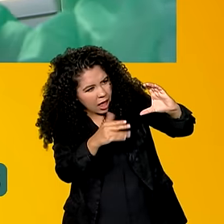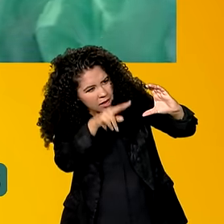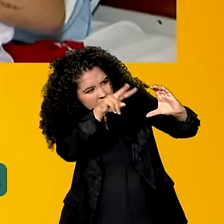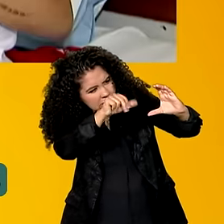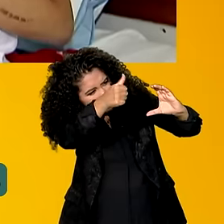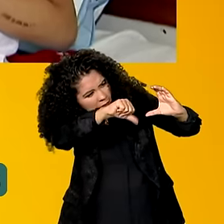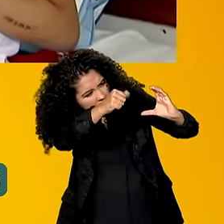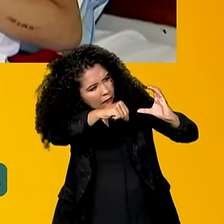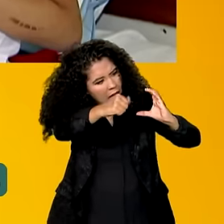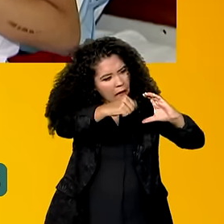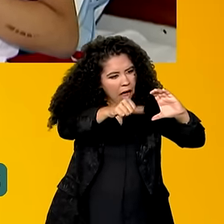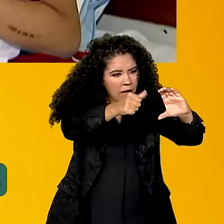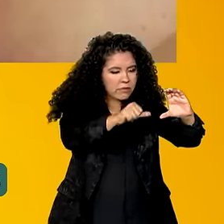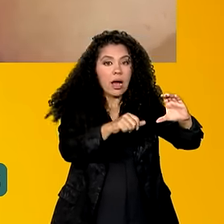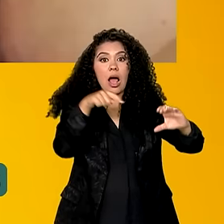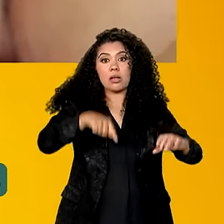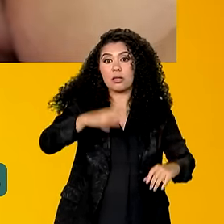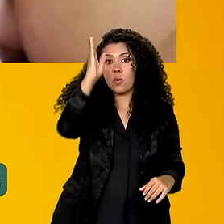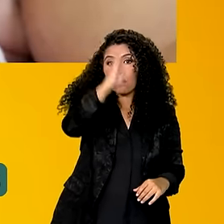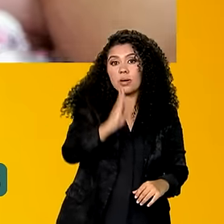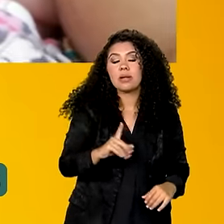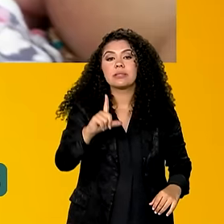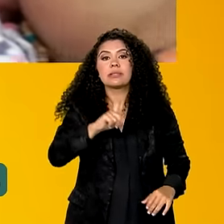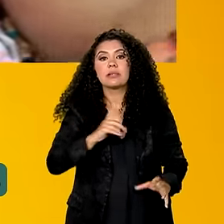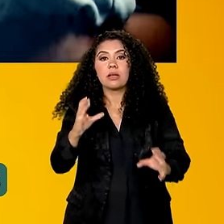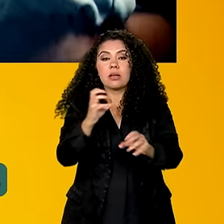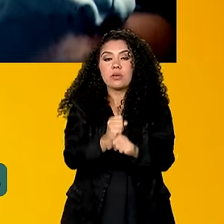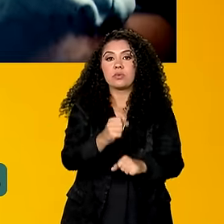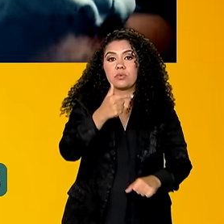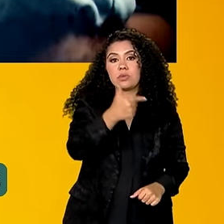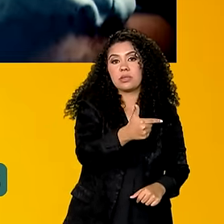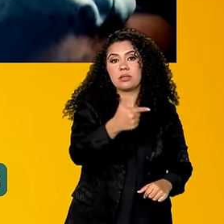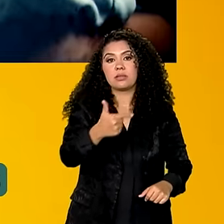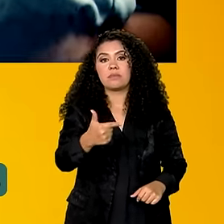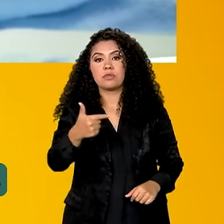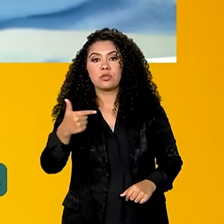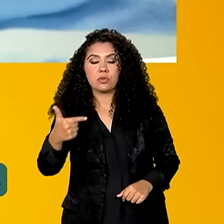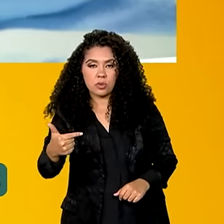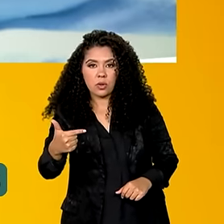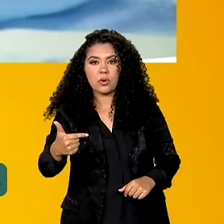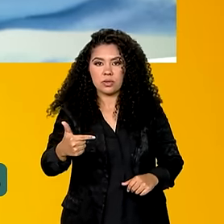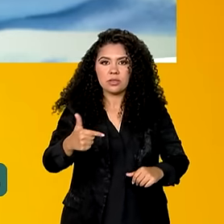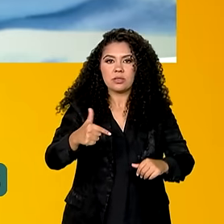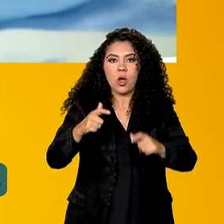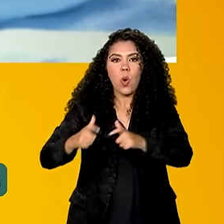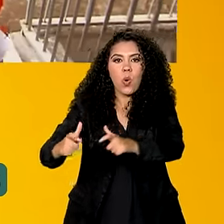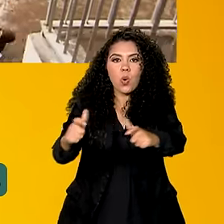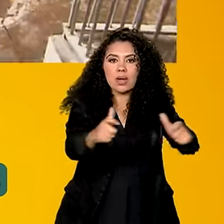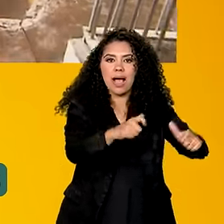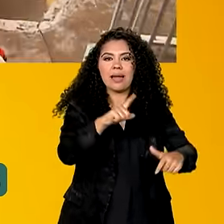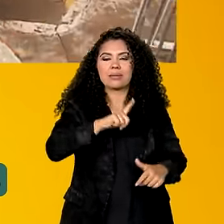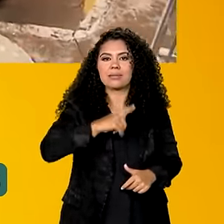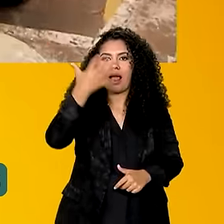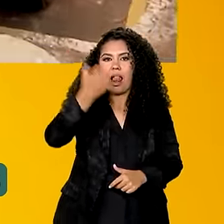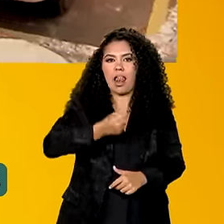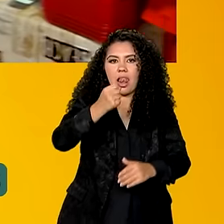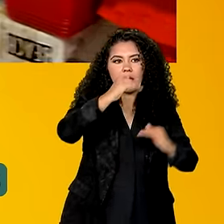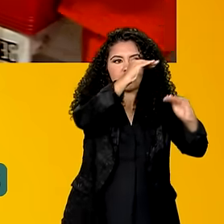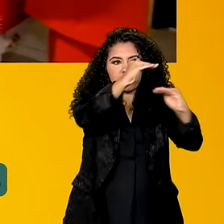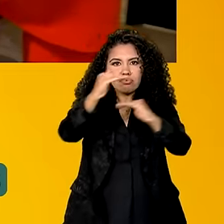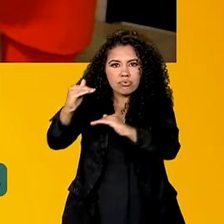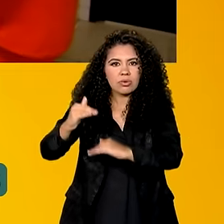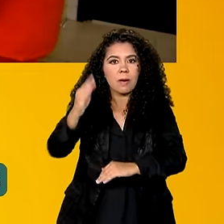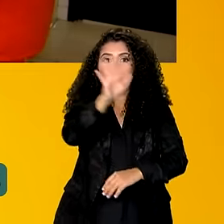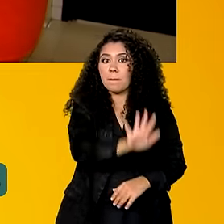qualidade. O Brasil possui 222 bancos de leite presentes em todos os estados do